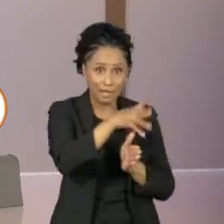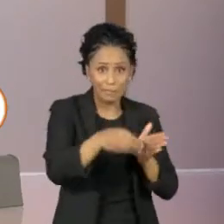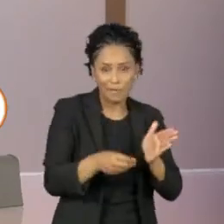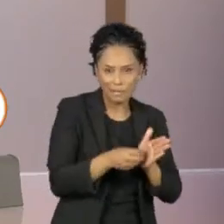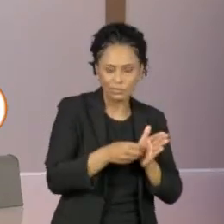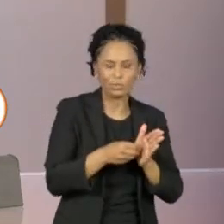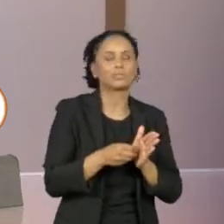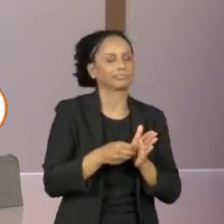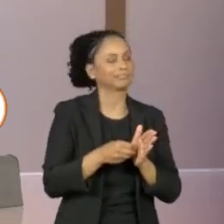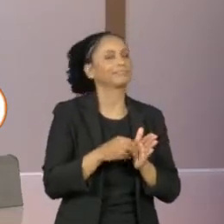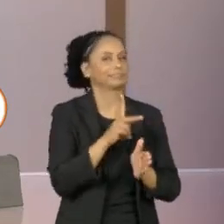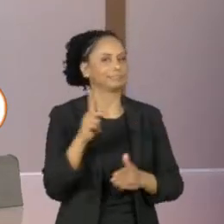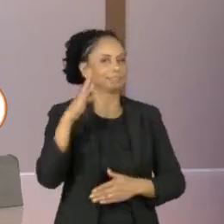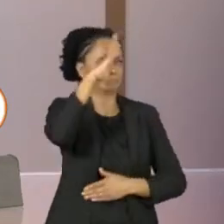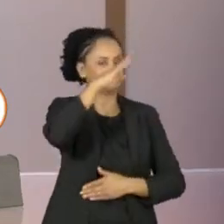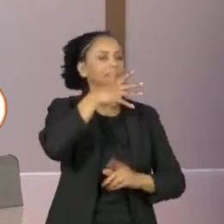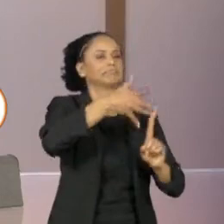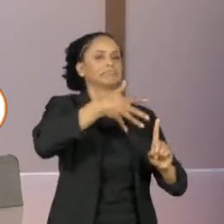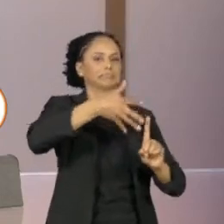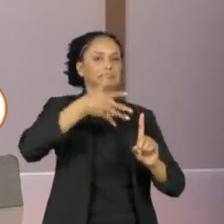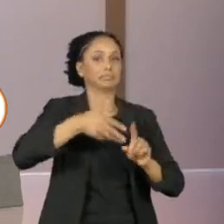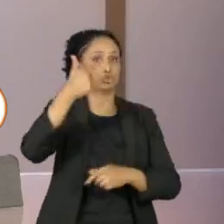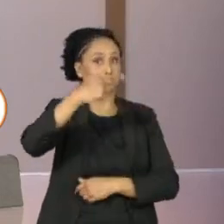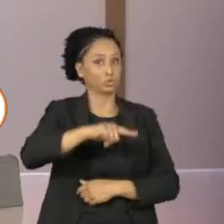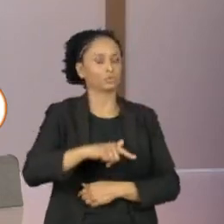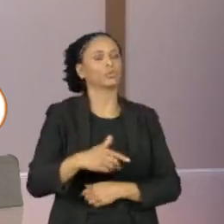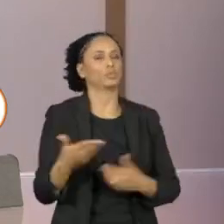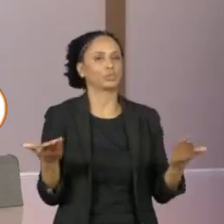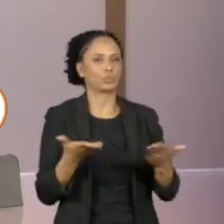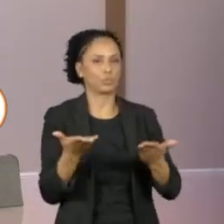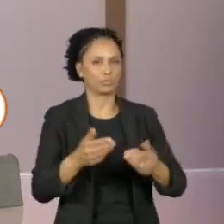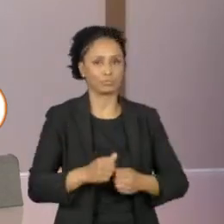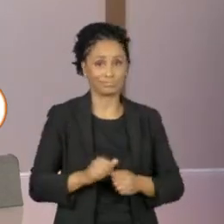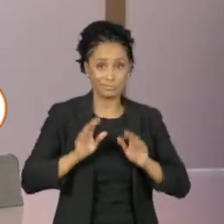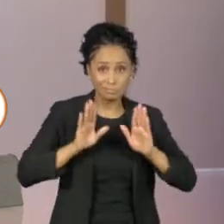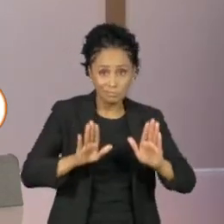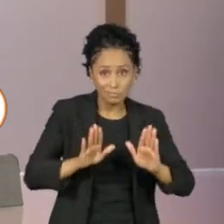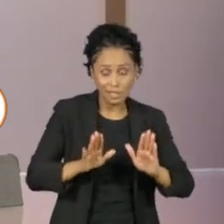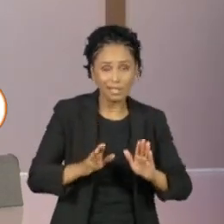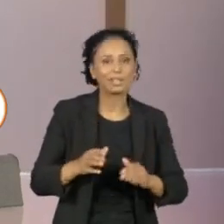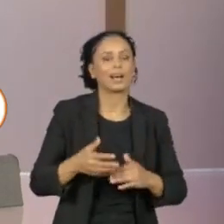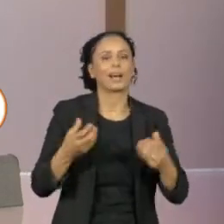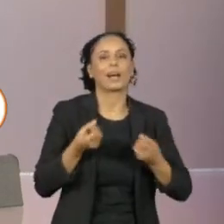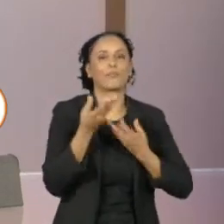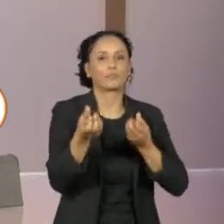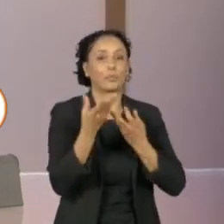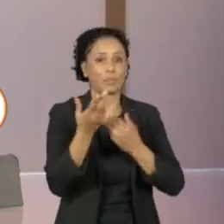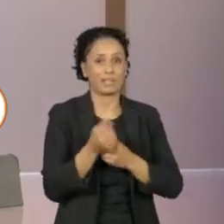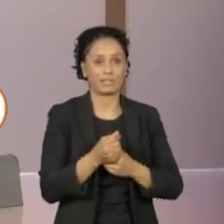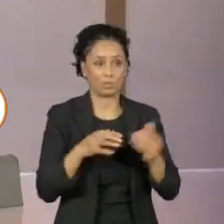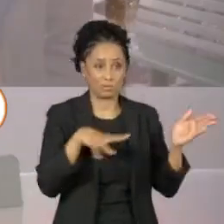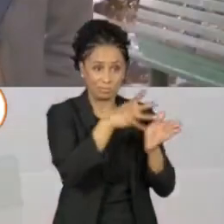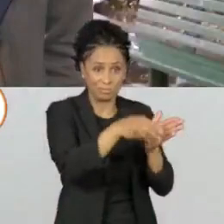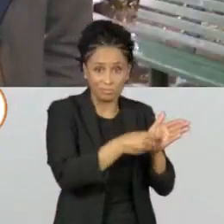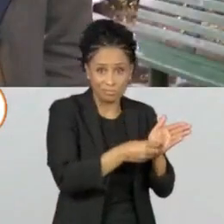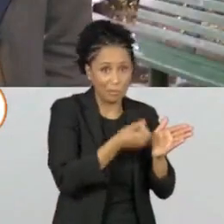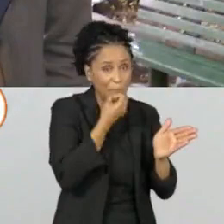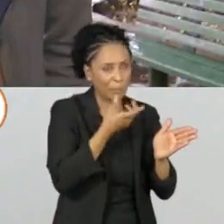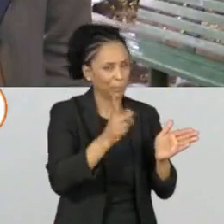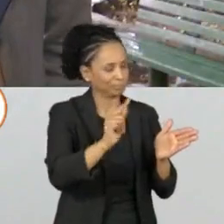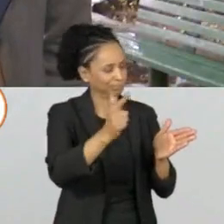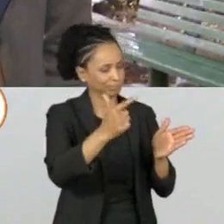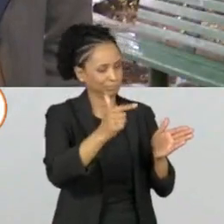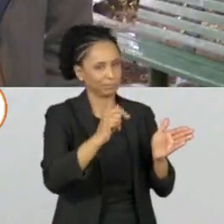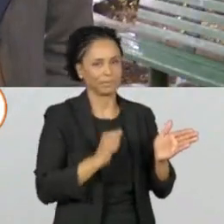do presidente e pode estar mais uma vez hoje. Mas os dados que chegam da região não são animadores, não. Quem tem todos os